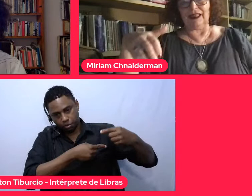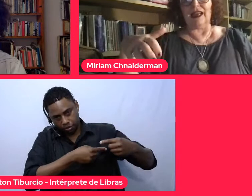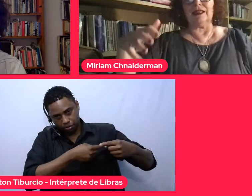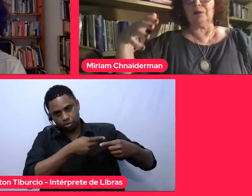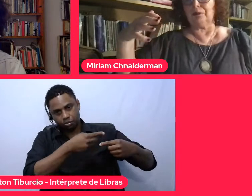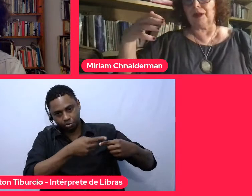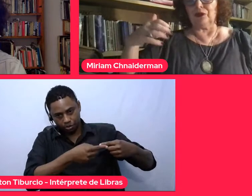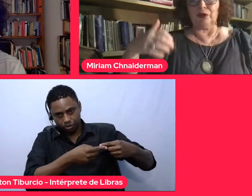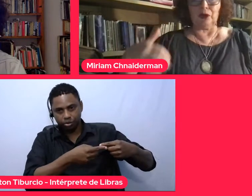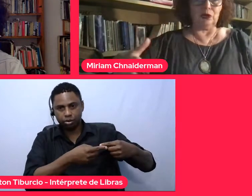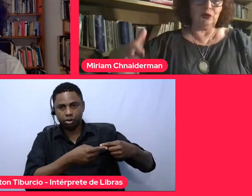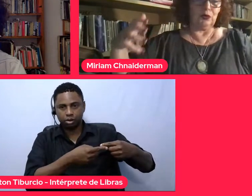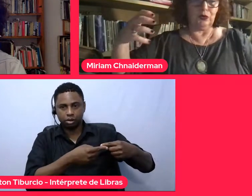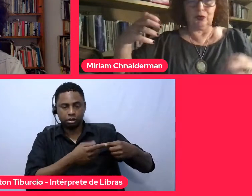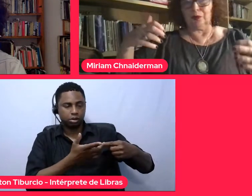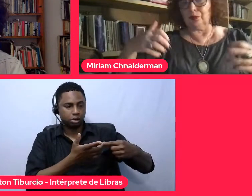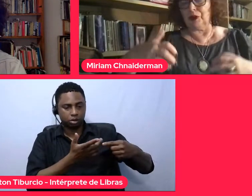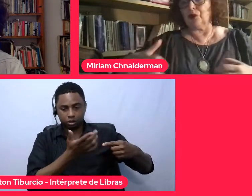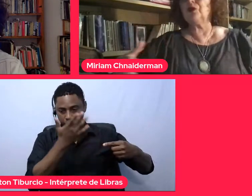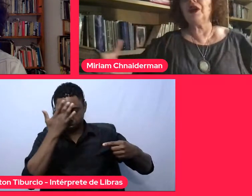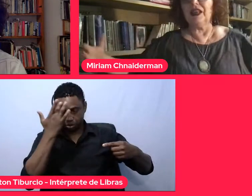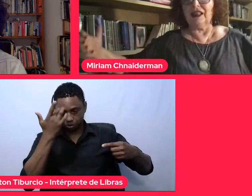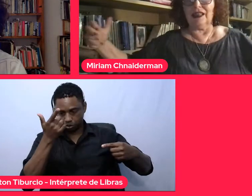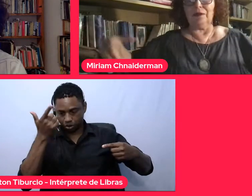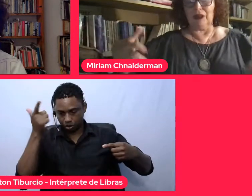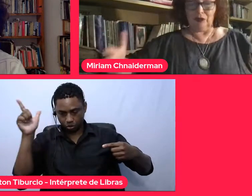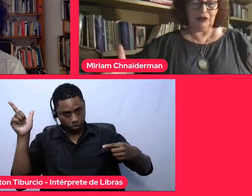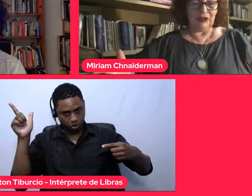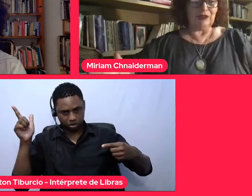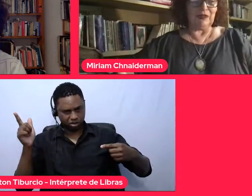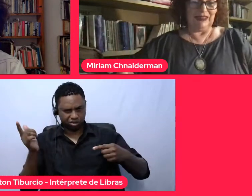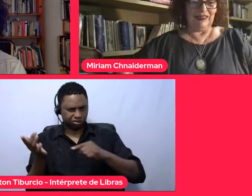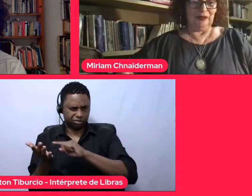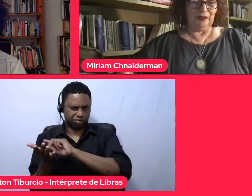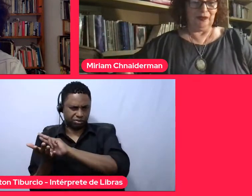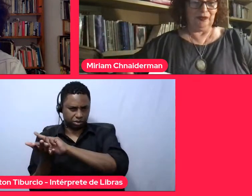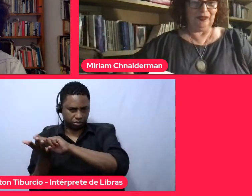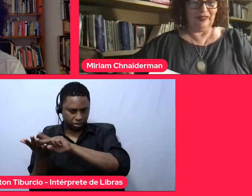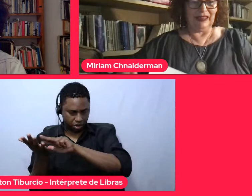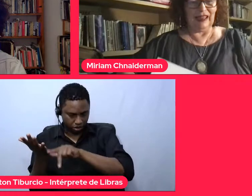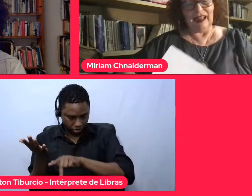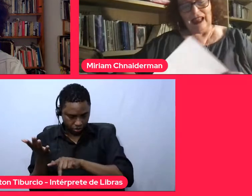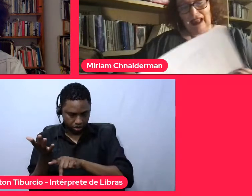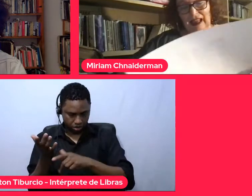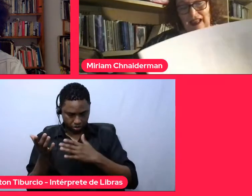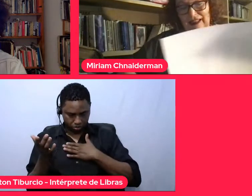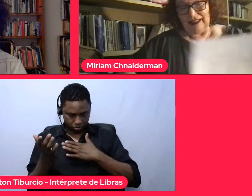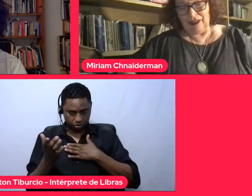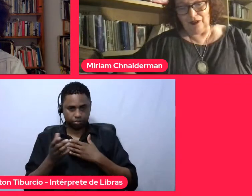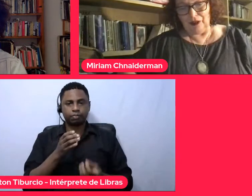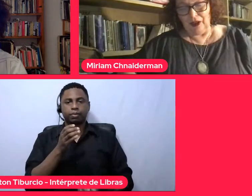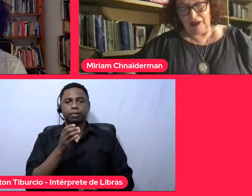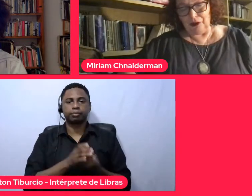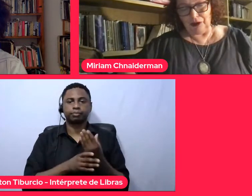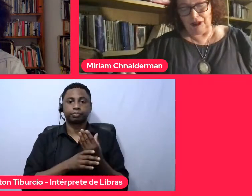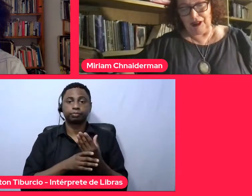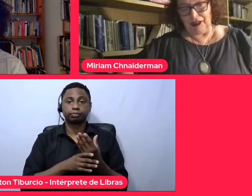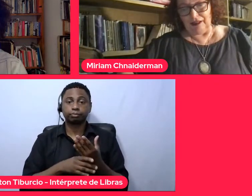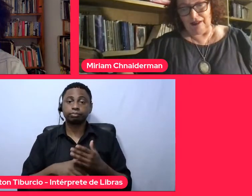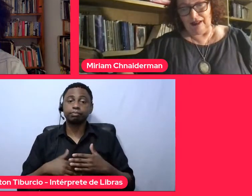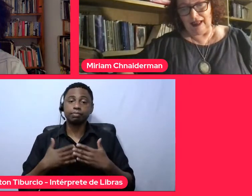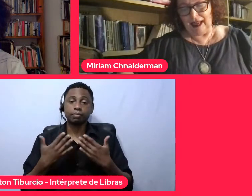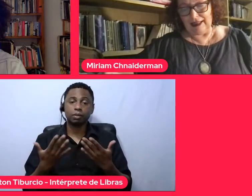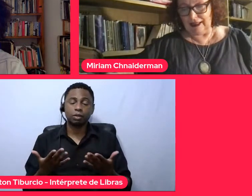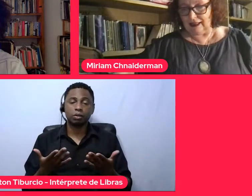me foi passada pelos outros mil que me constituíram. Então, eu acho